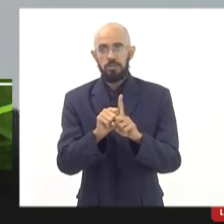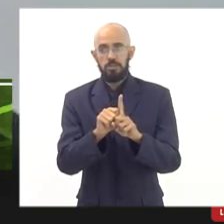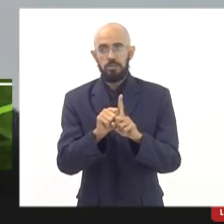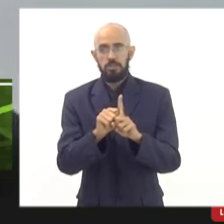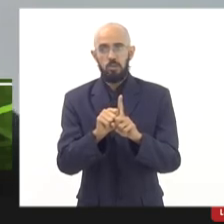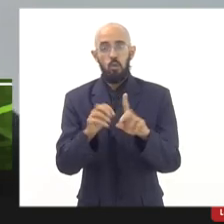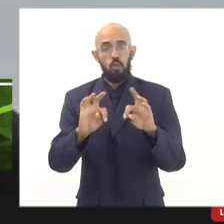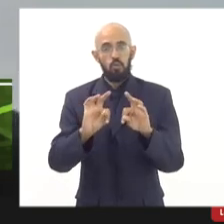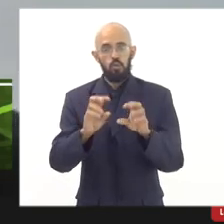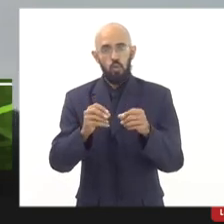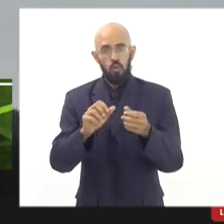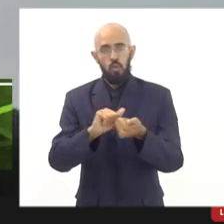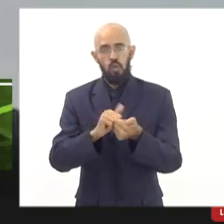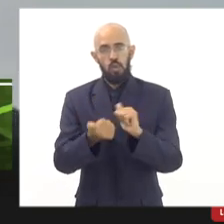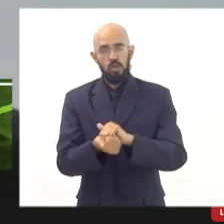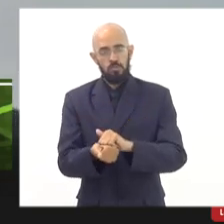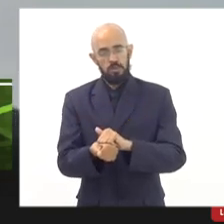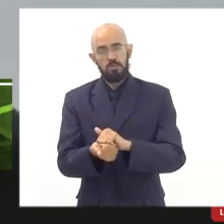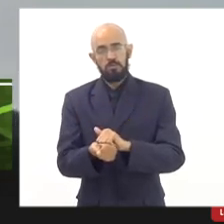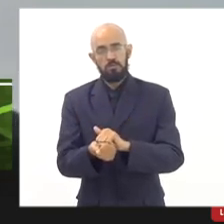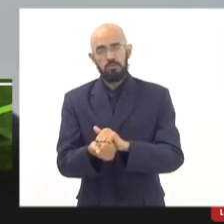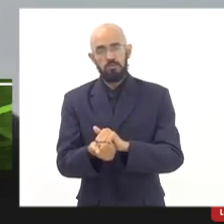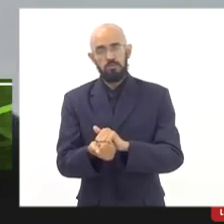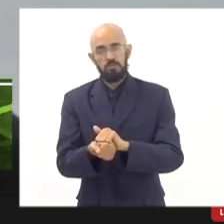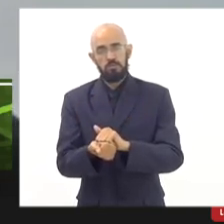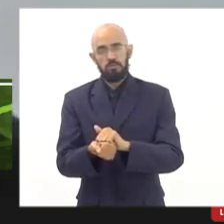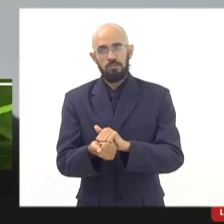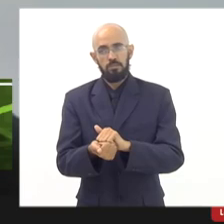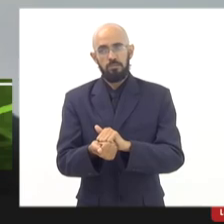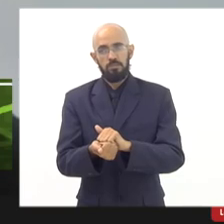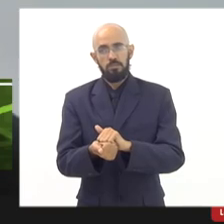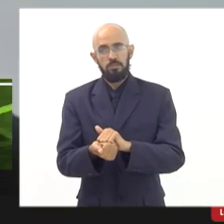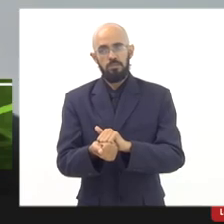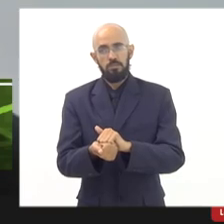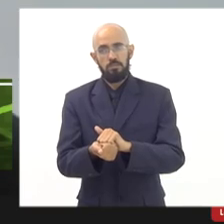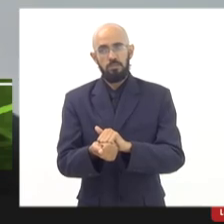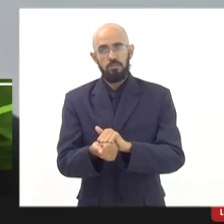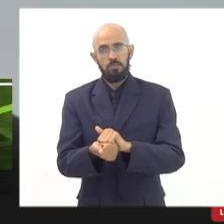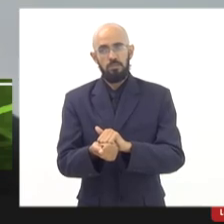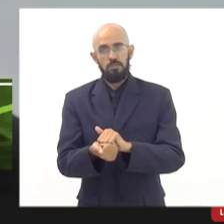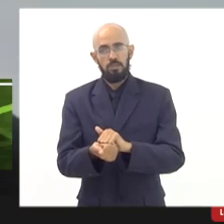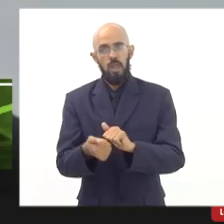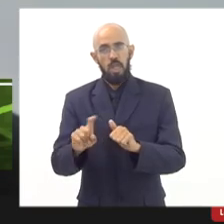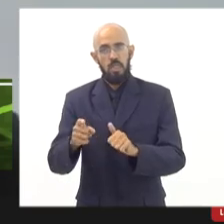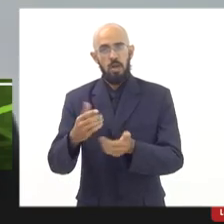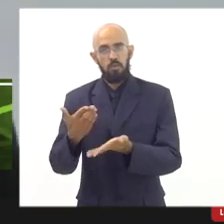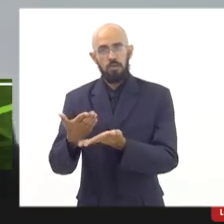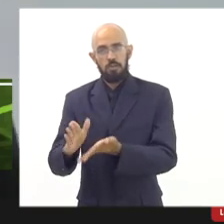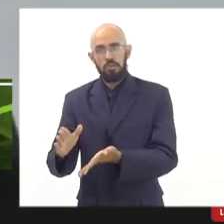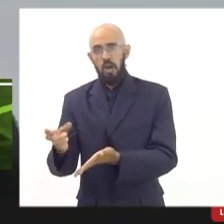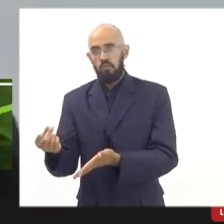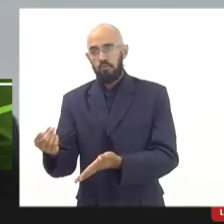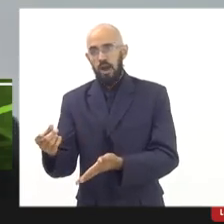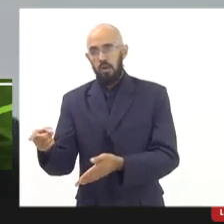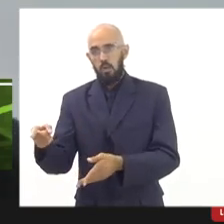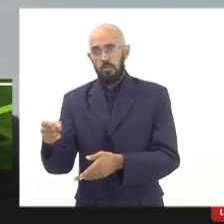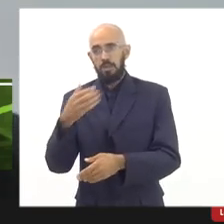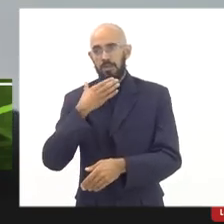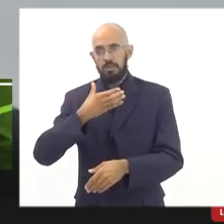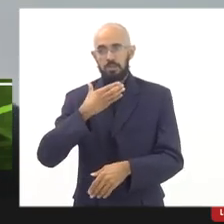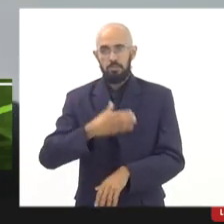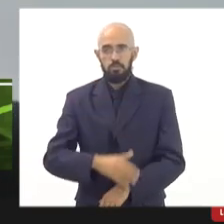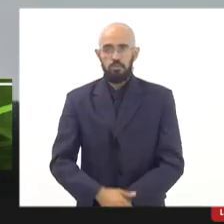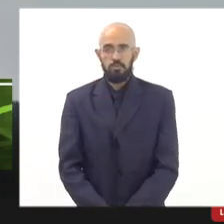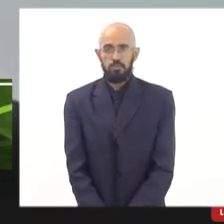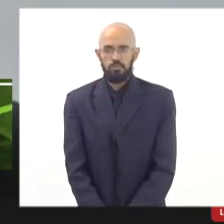as adaptações e sem deixar resquita de inverno para dezembro. Mas, Celinha, mil. Celinha,